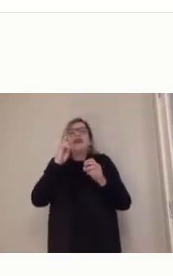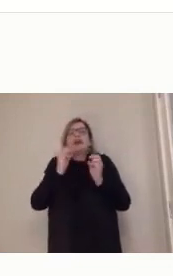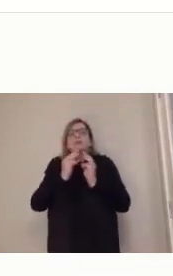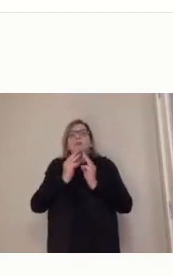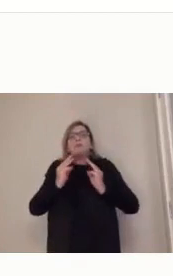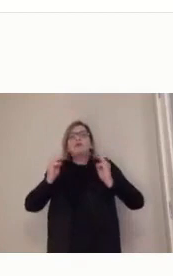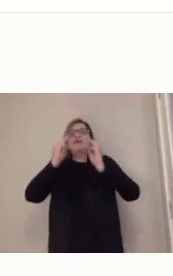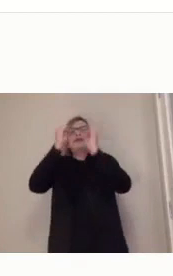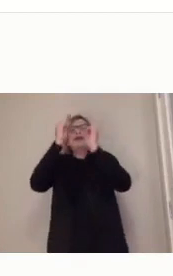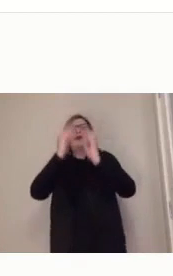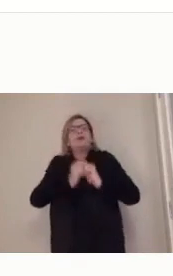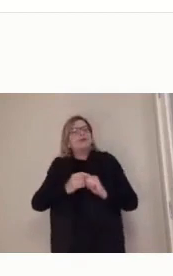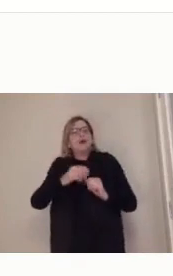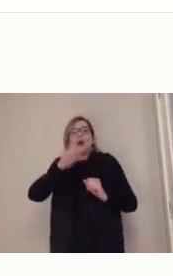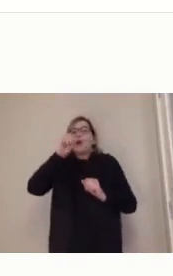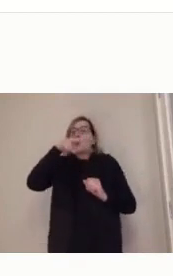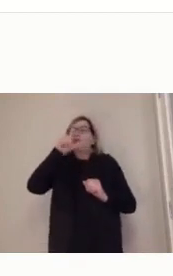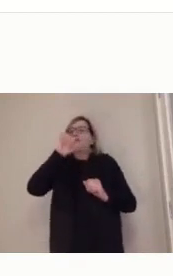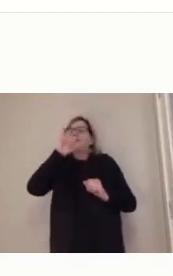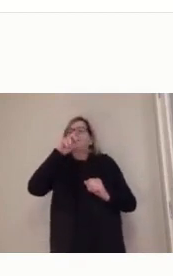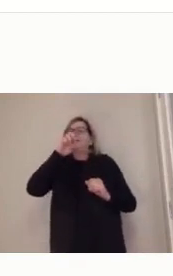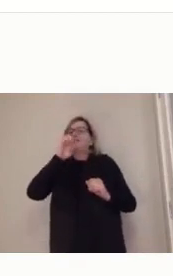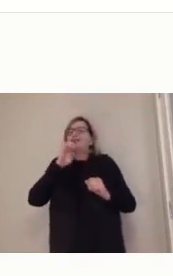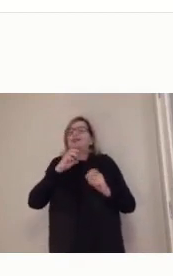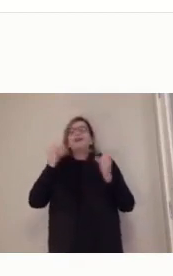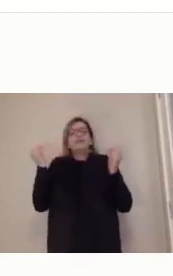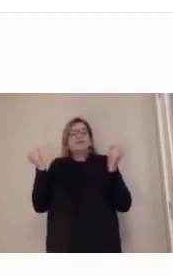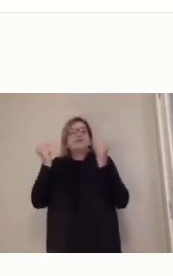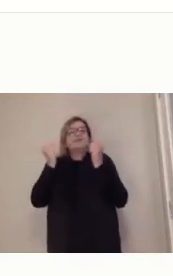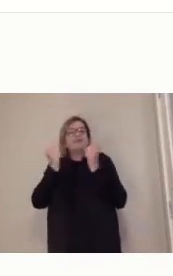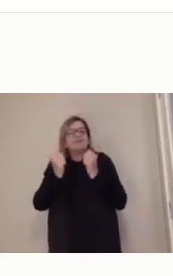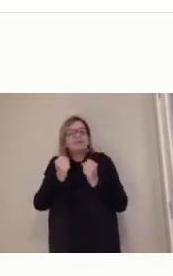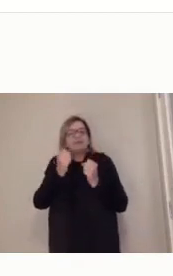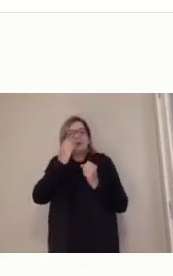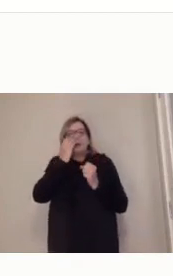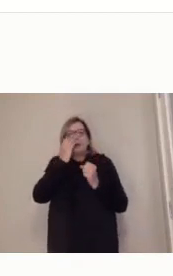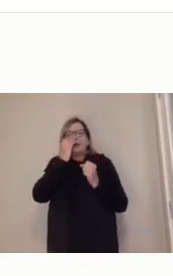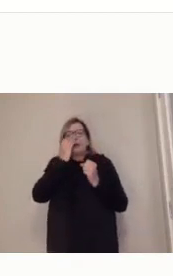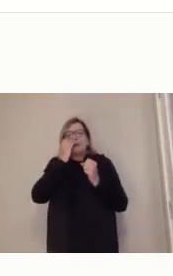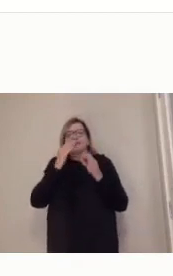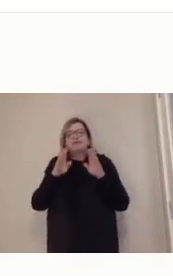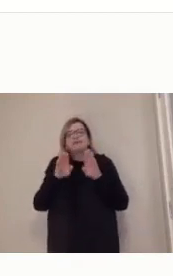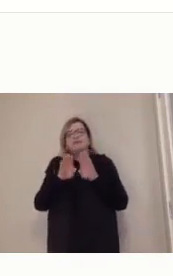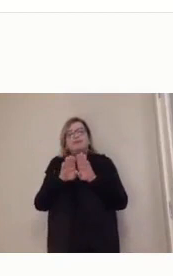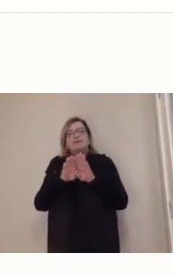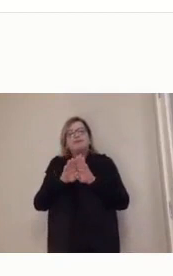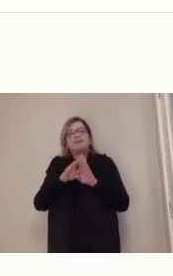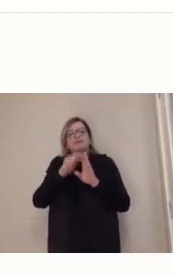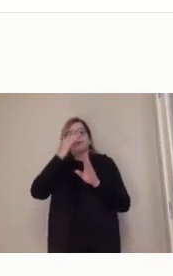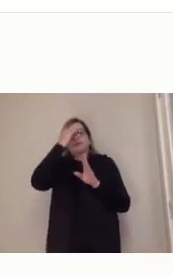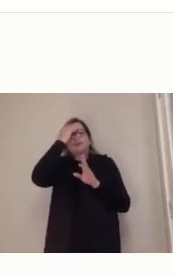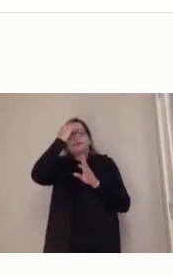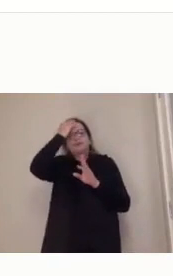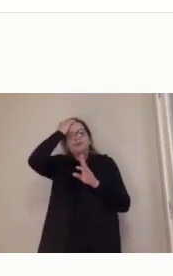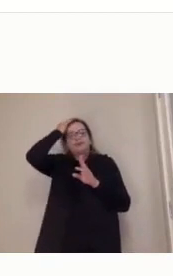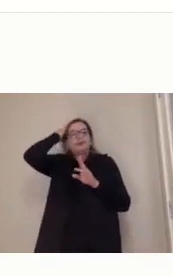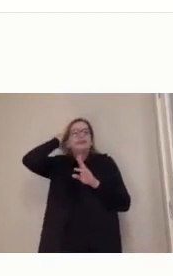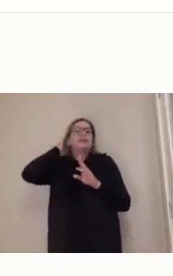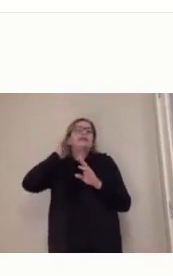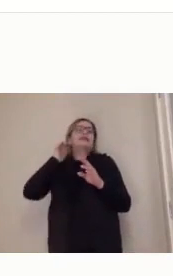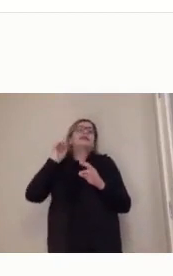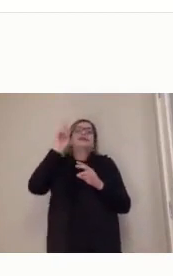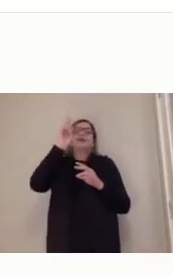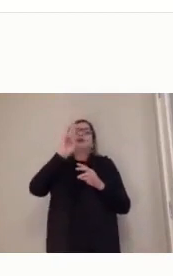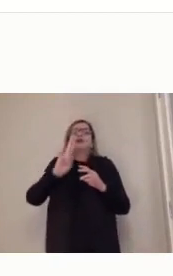condições de, de, né, tem, tem, tem softwares que você e